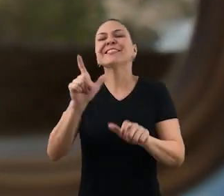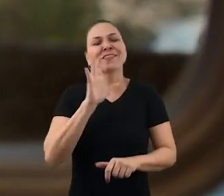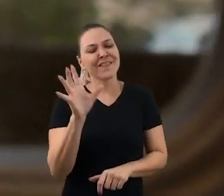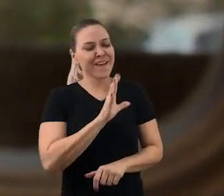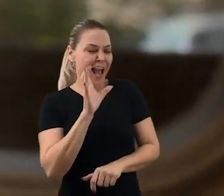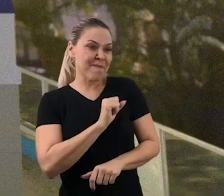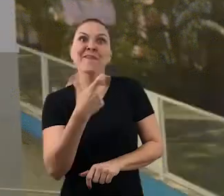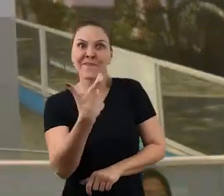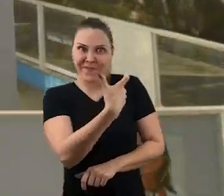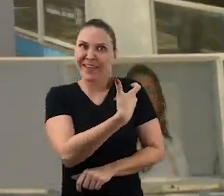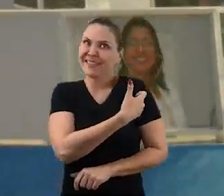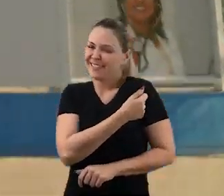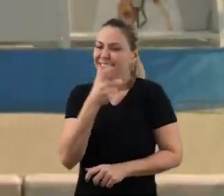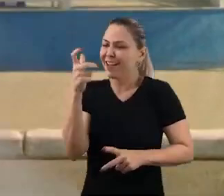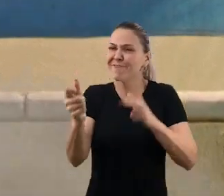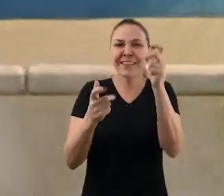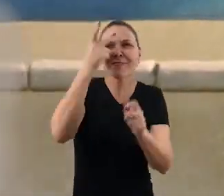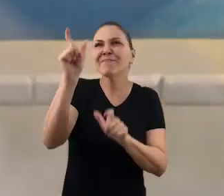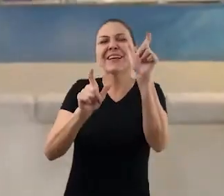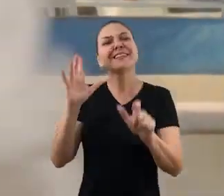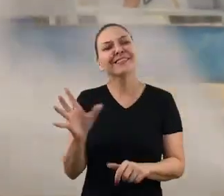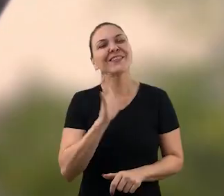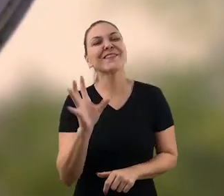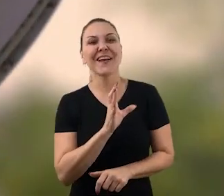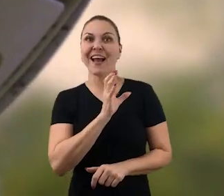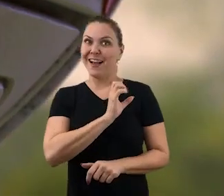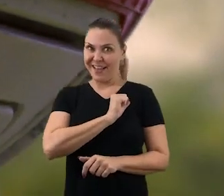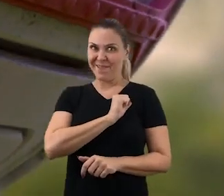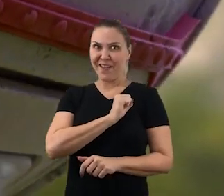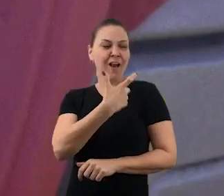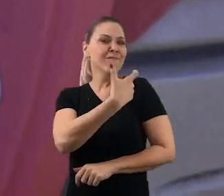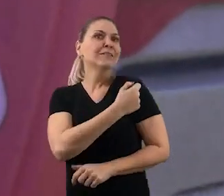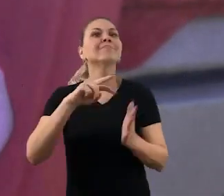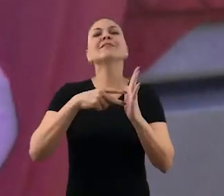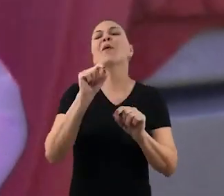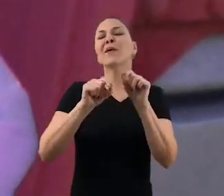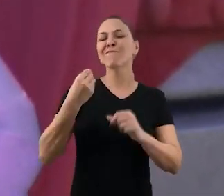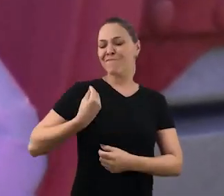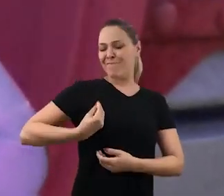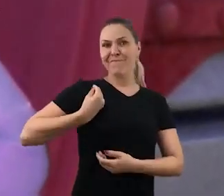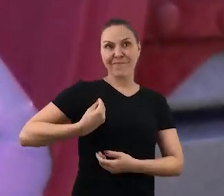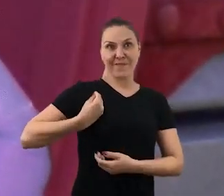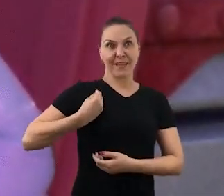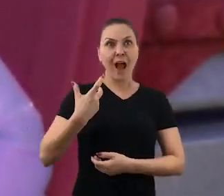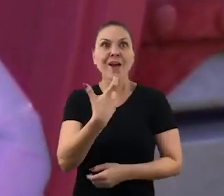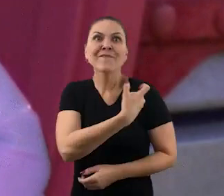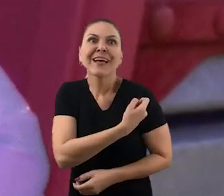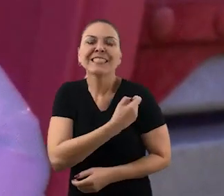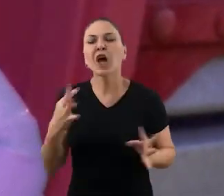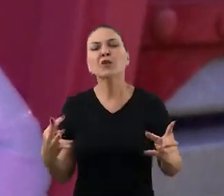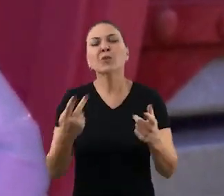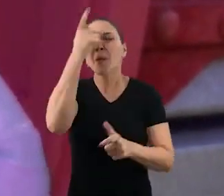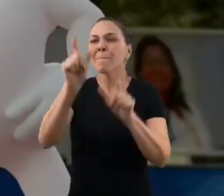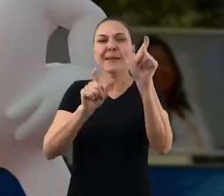vacina, então vacine quem você ama. Vacina é vida. Vacina